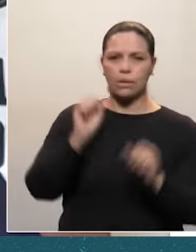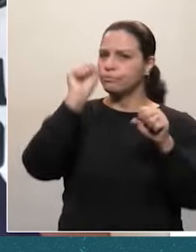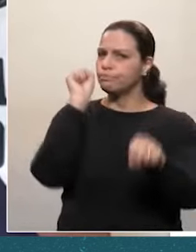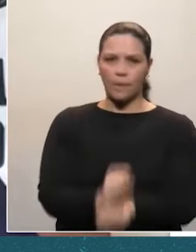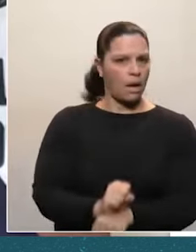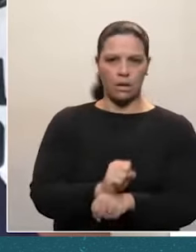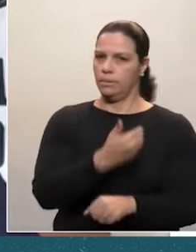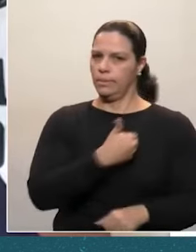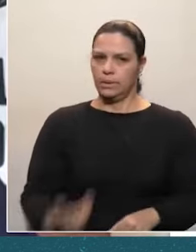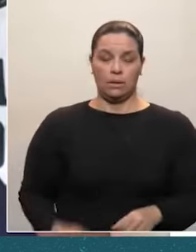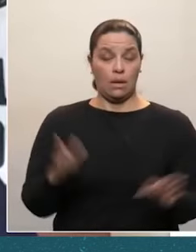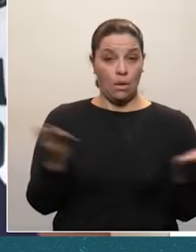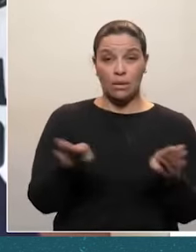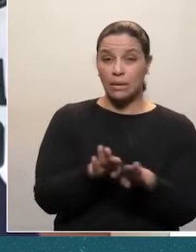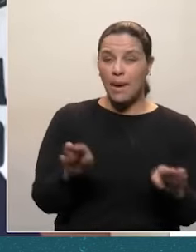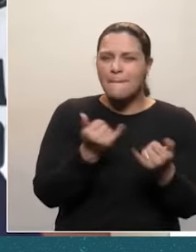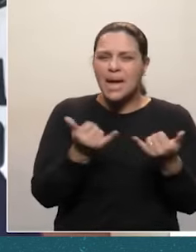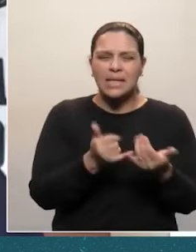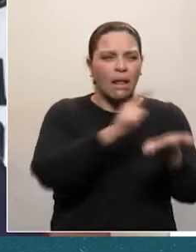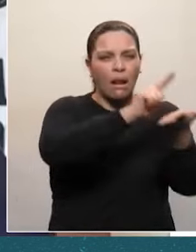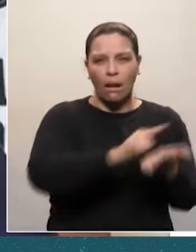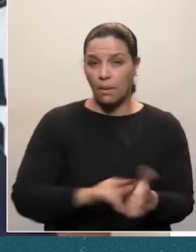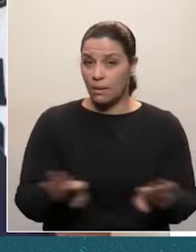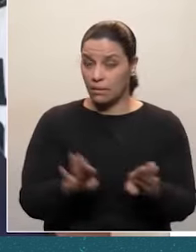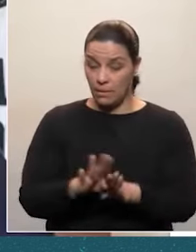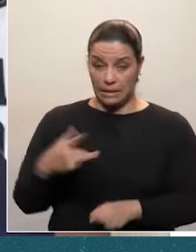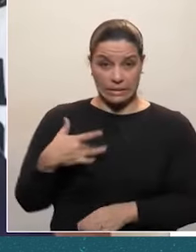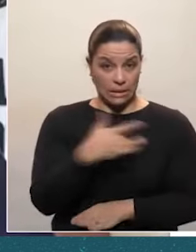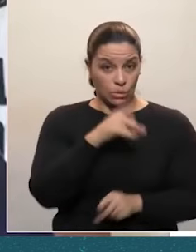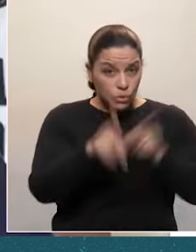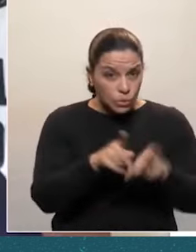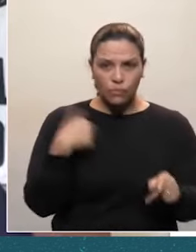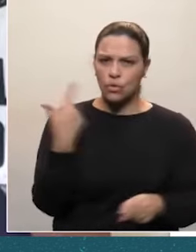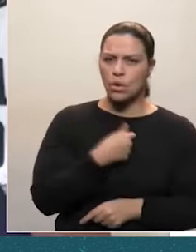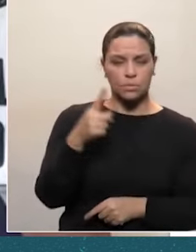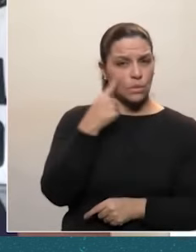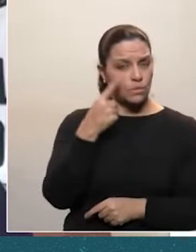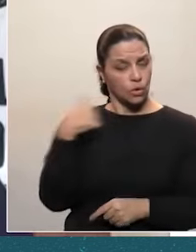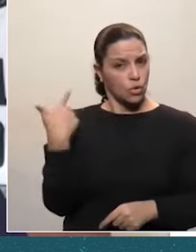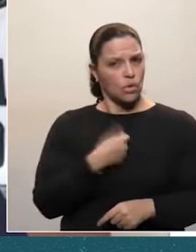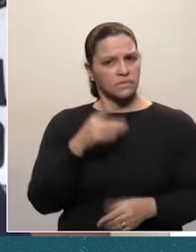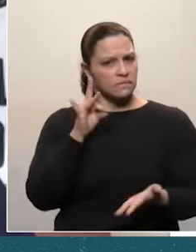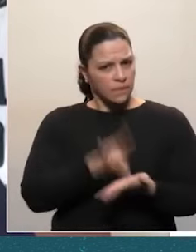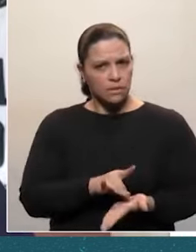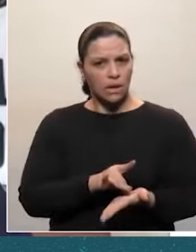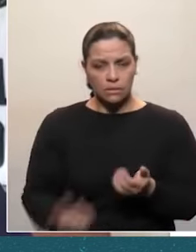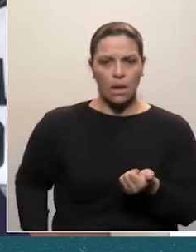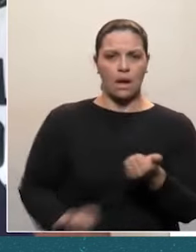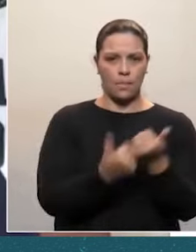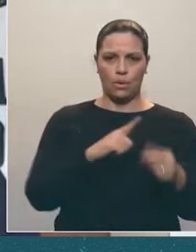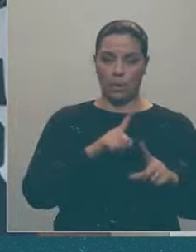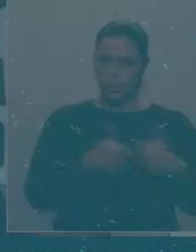até mesmo por uma questão de higiene e de saúde pública, terá o nosso claro, patriótico e decidido apoio.